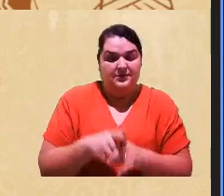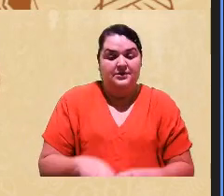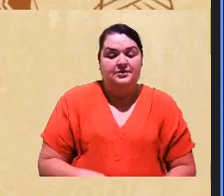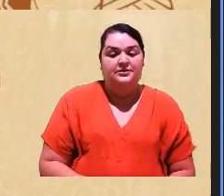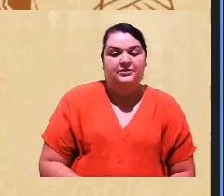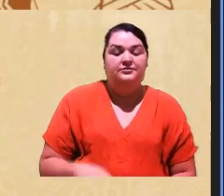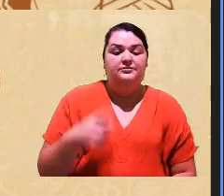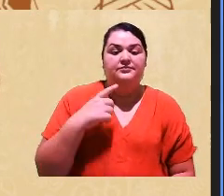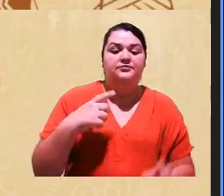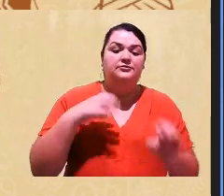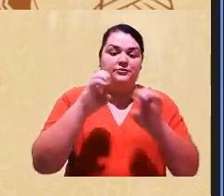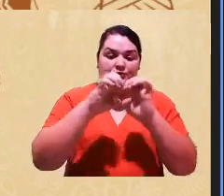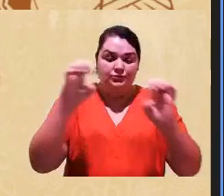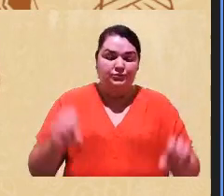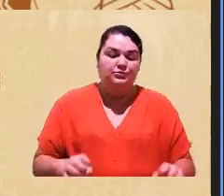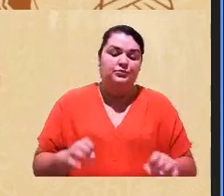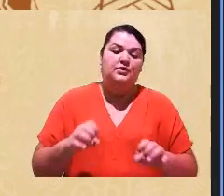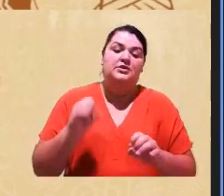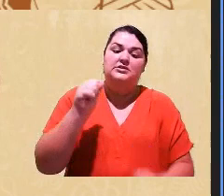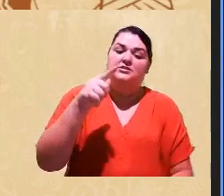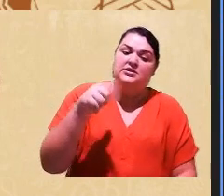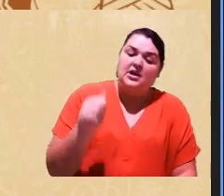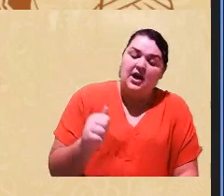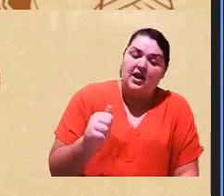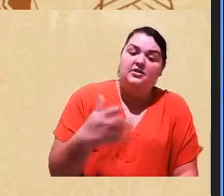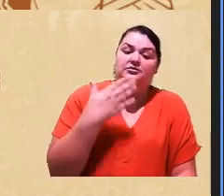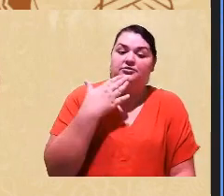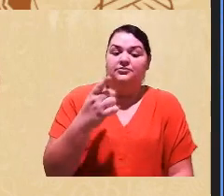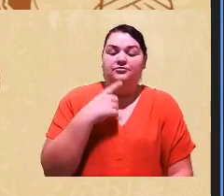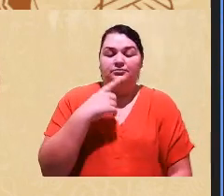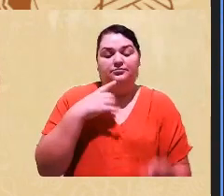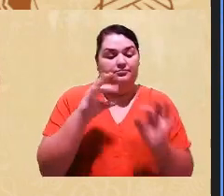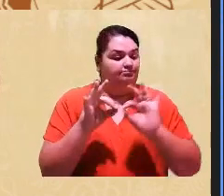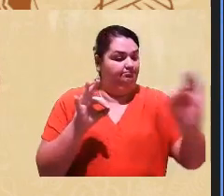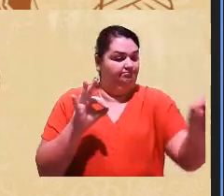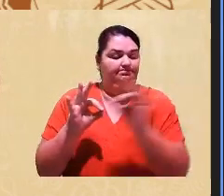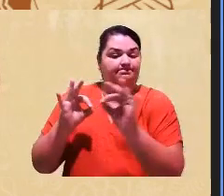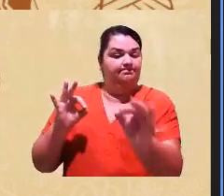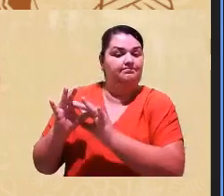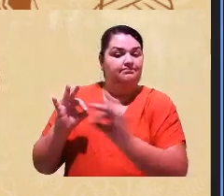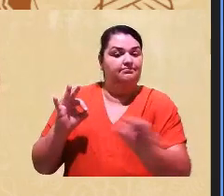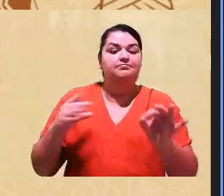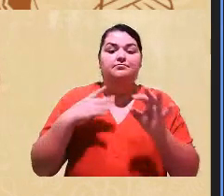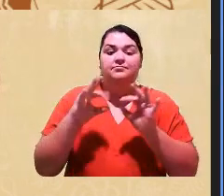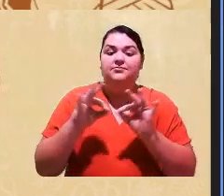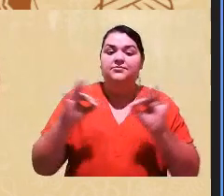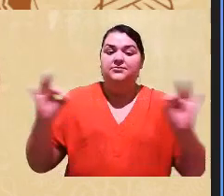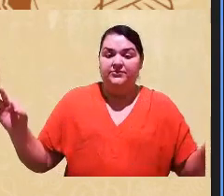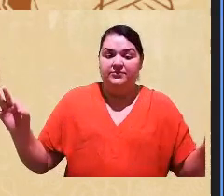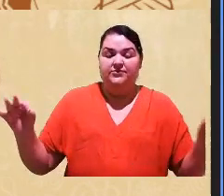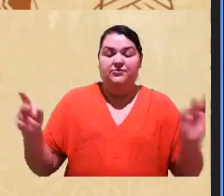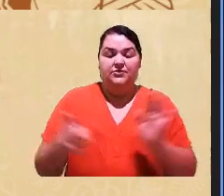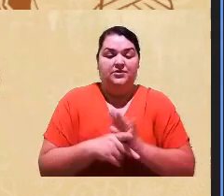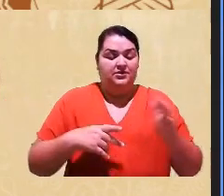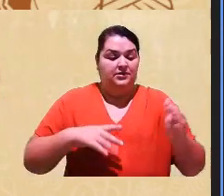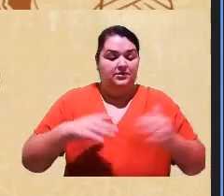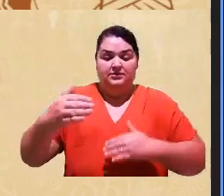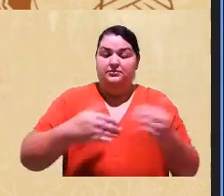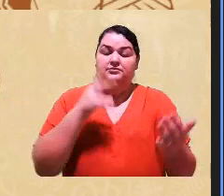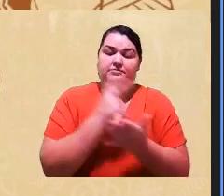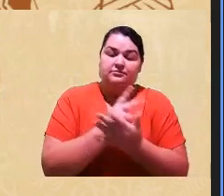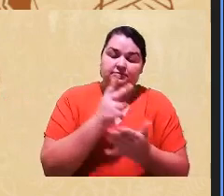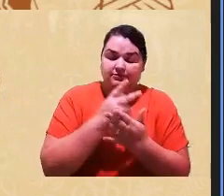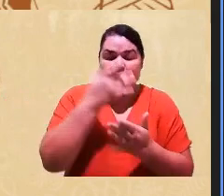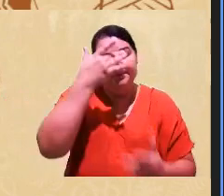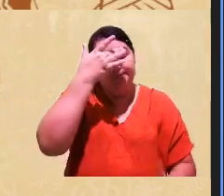infraestrutura, a sala, como é a sala, a gente põe metragem da distância do membro de banca com o candidato,